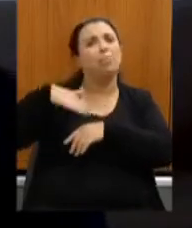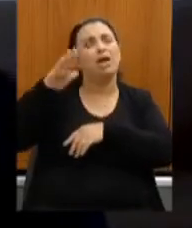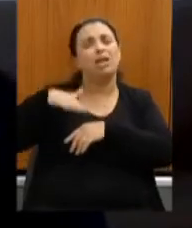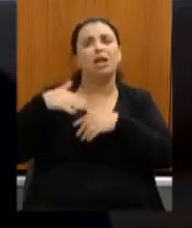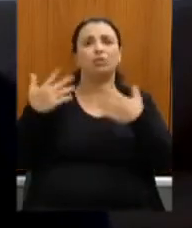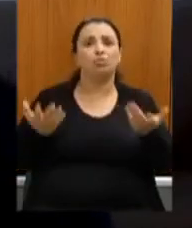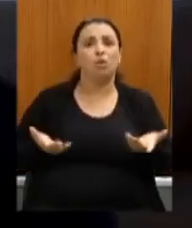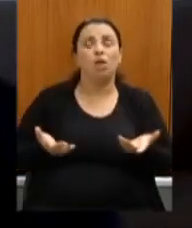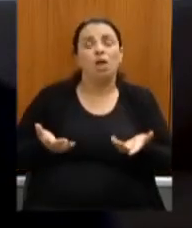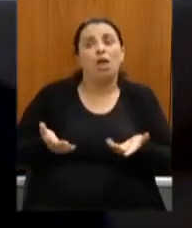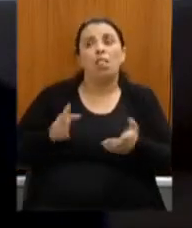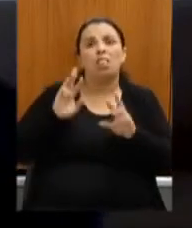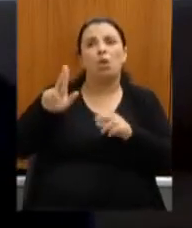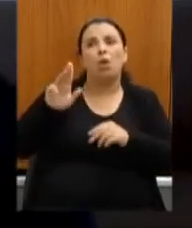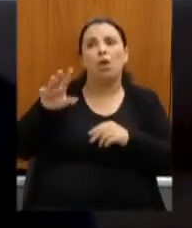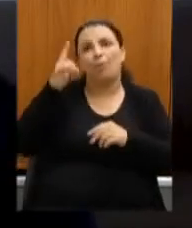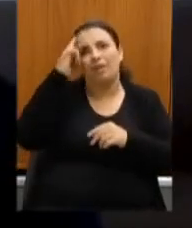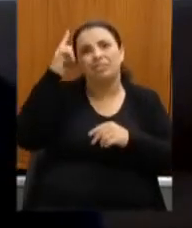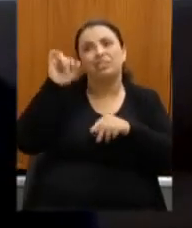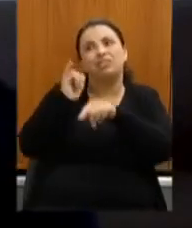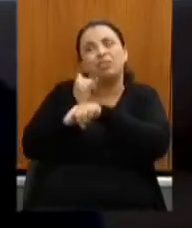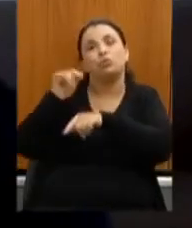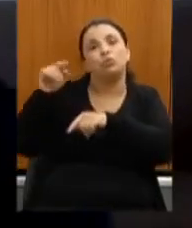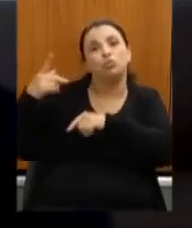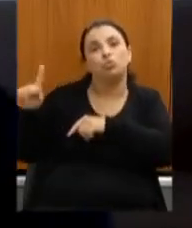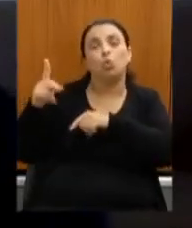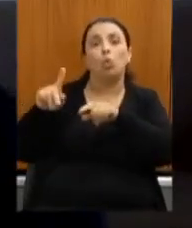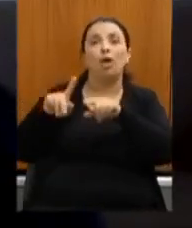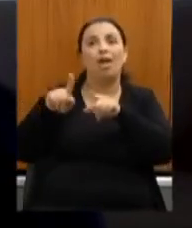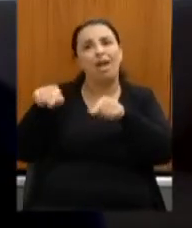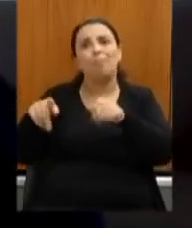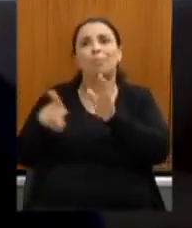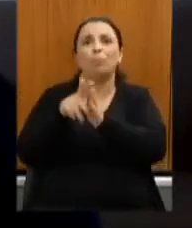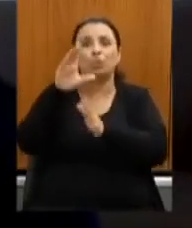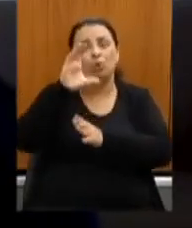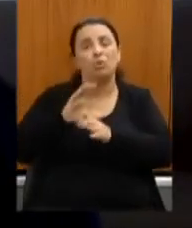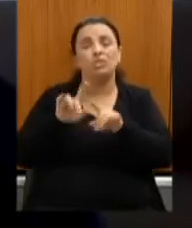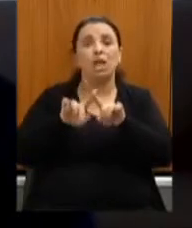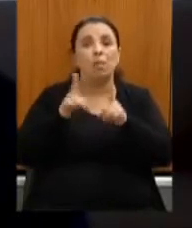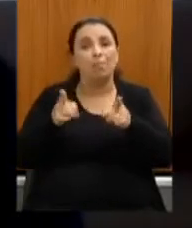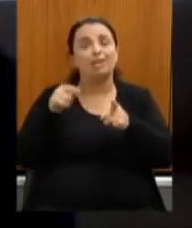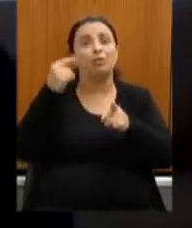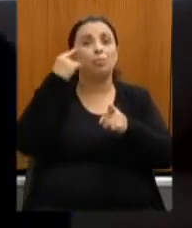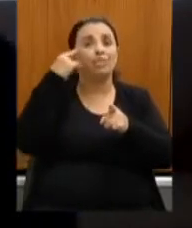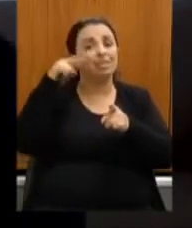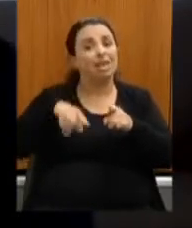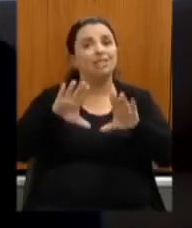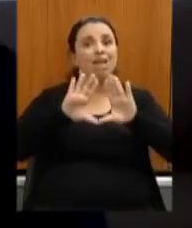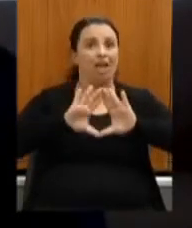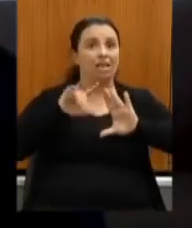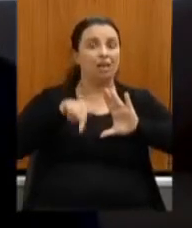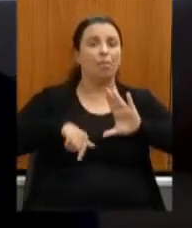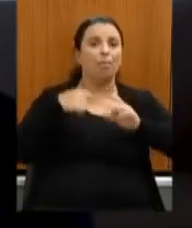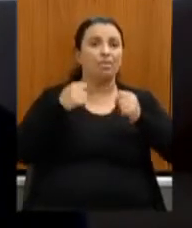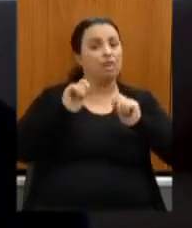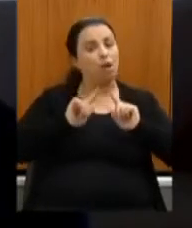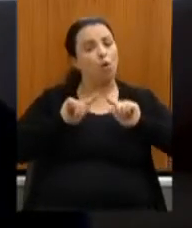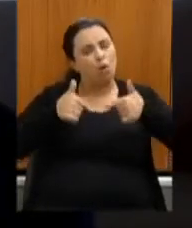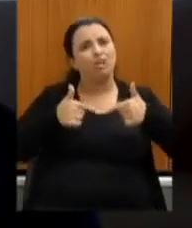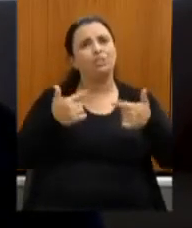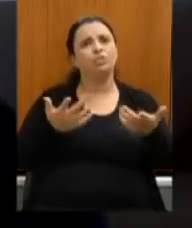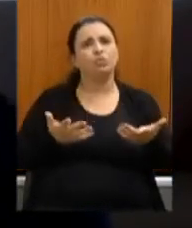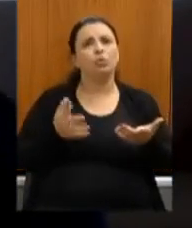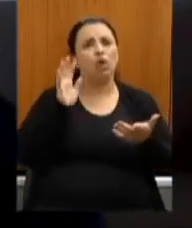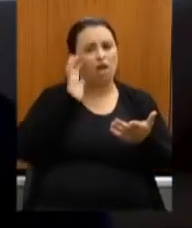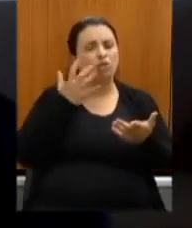lamento porque eu acho que essa casa também que é a assembleia devia tomar uma atitude até